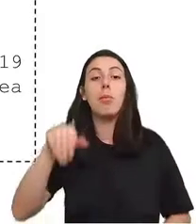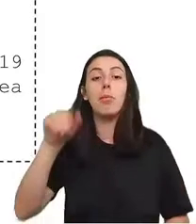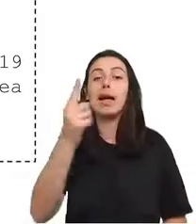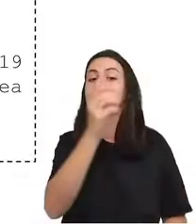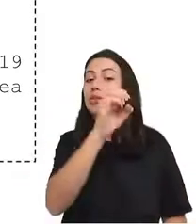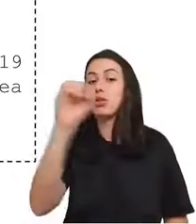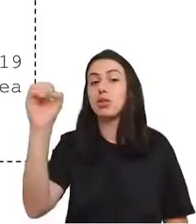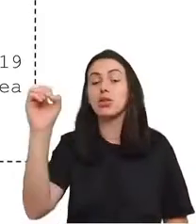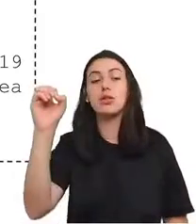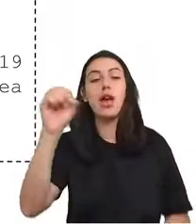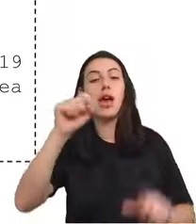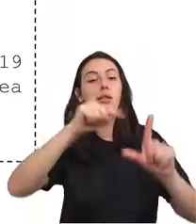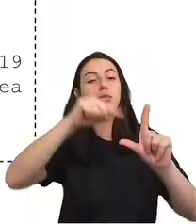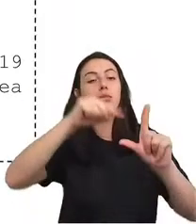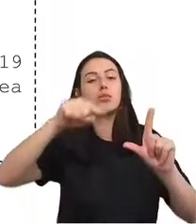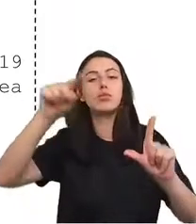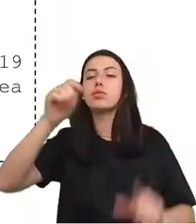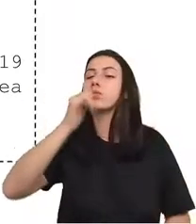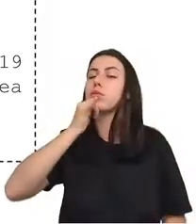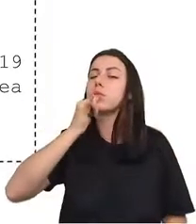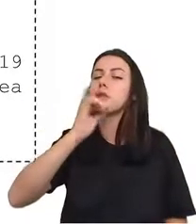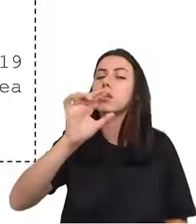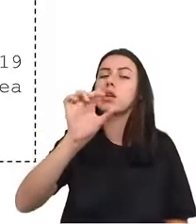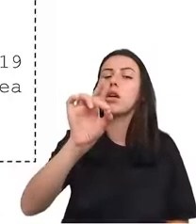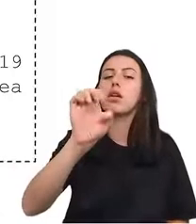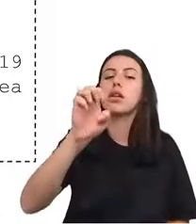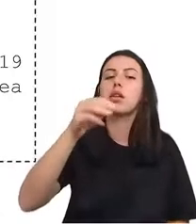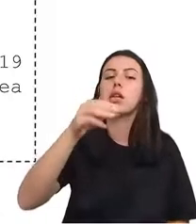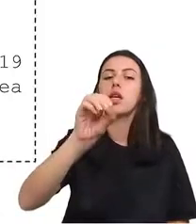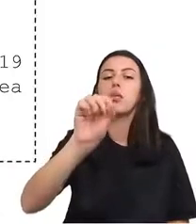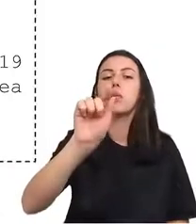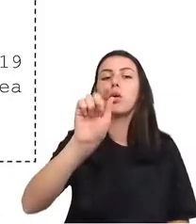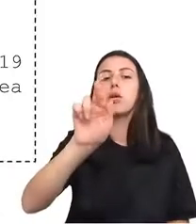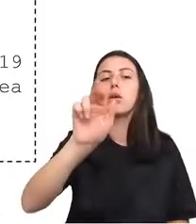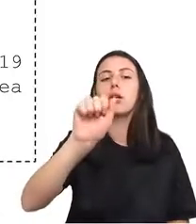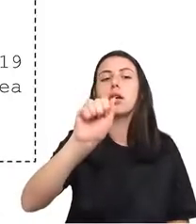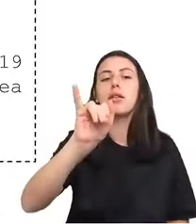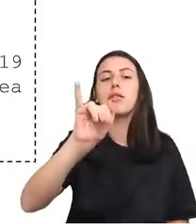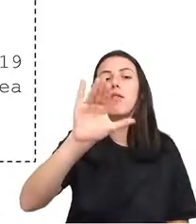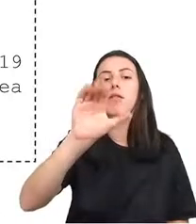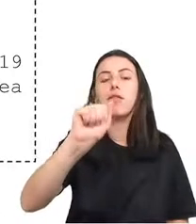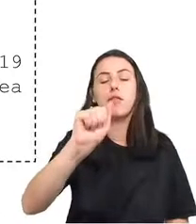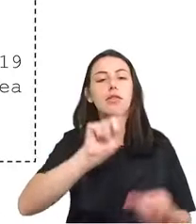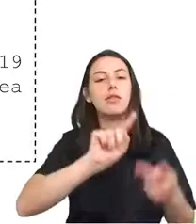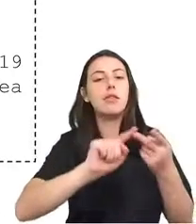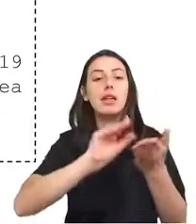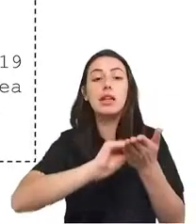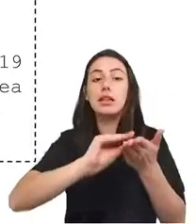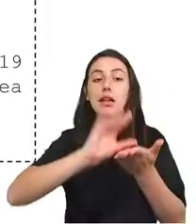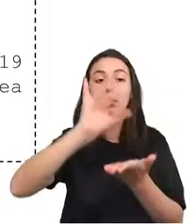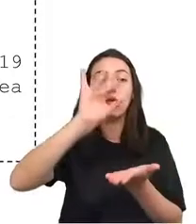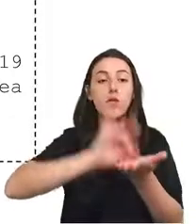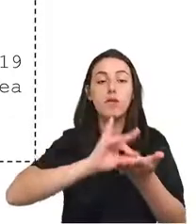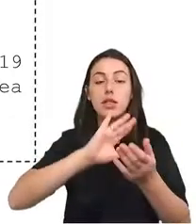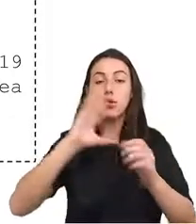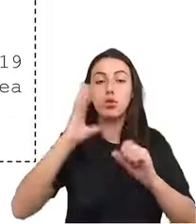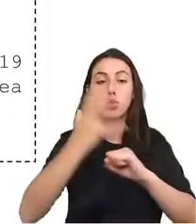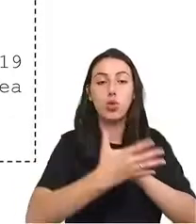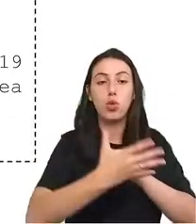demografia até os dados oficiais de COVID, até dados a respeito da temperatura,